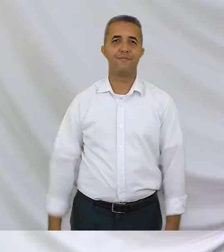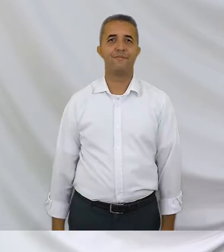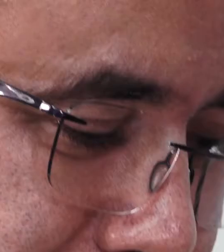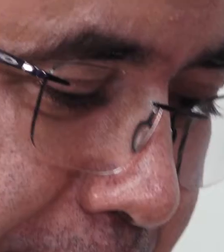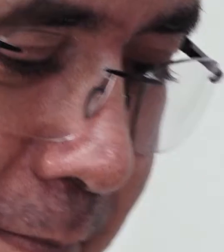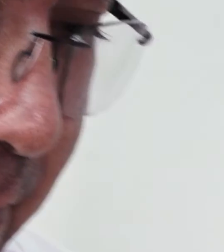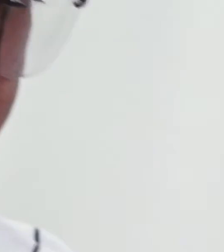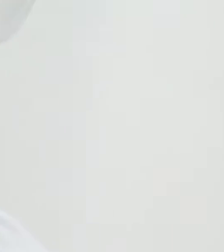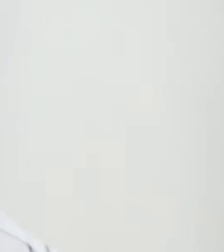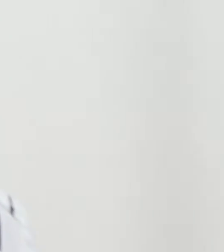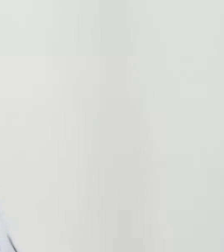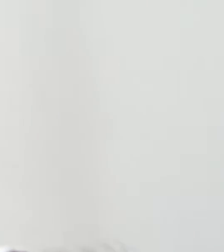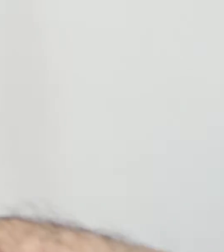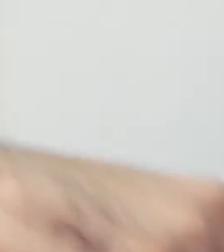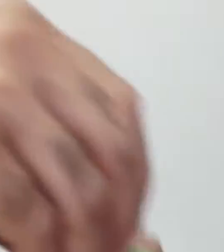Jurídica.